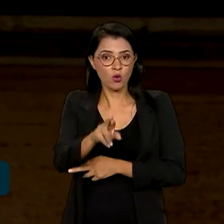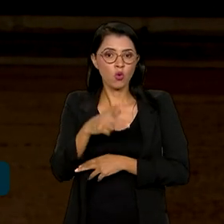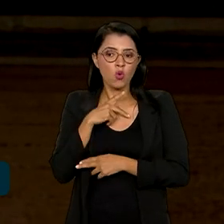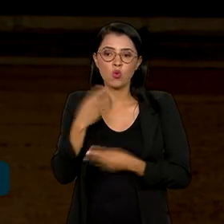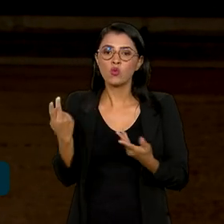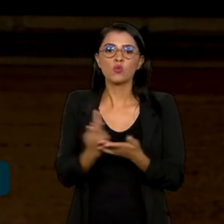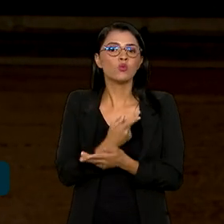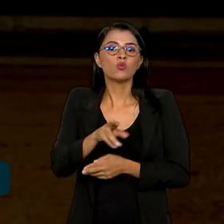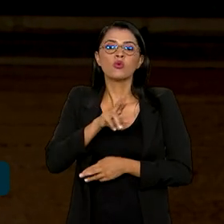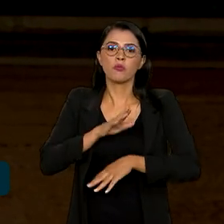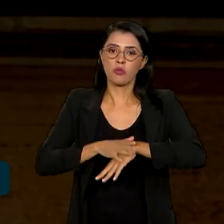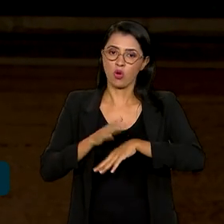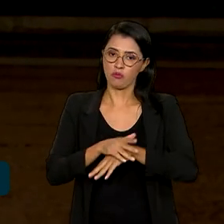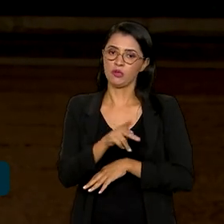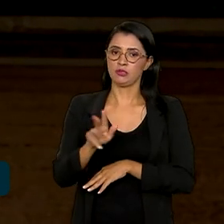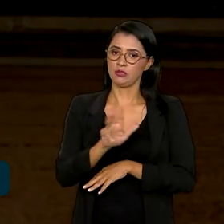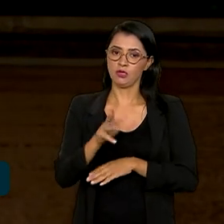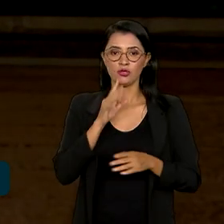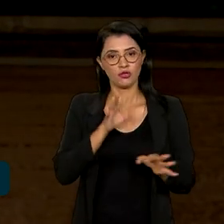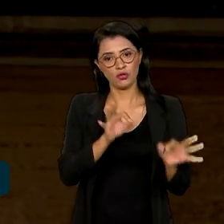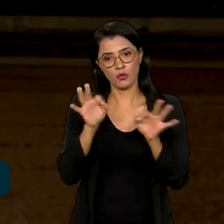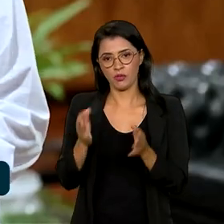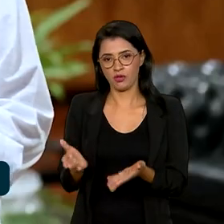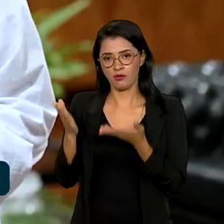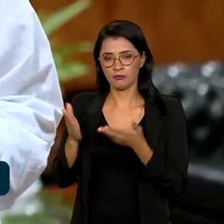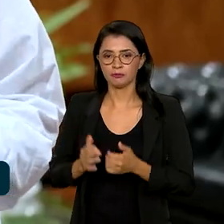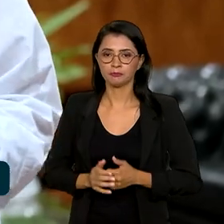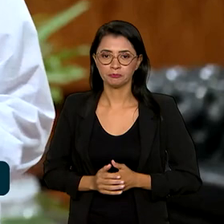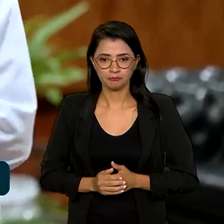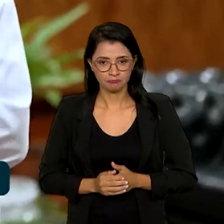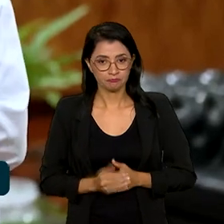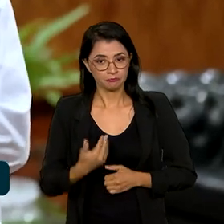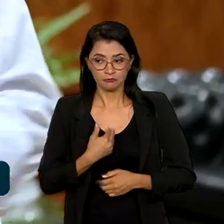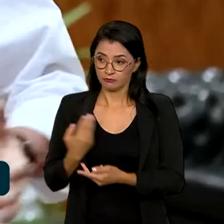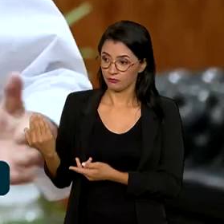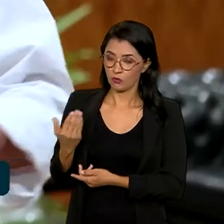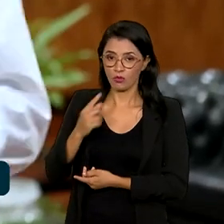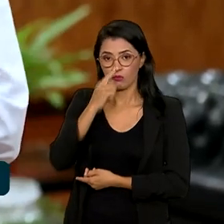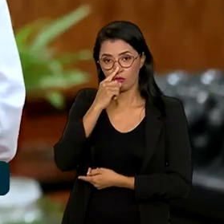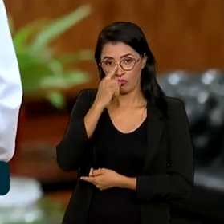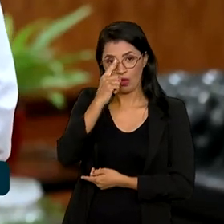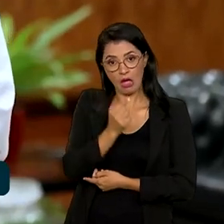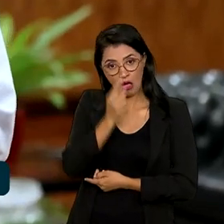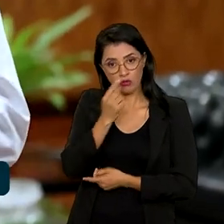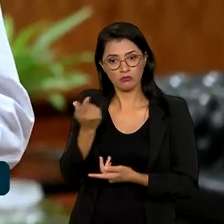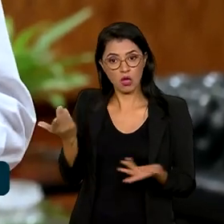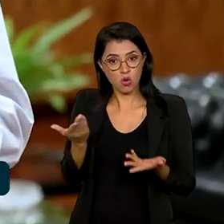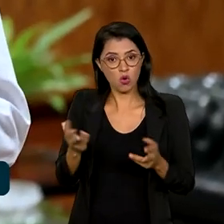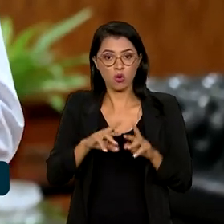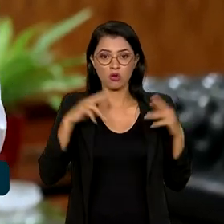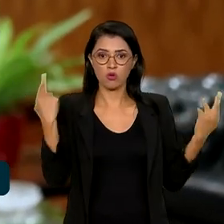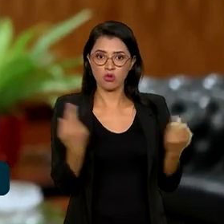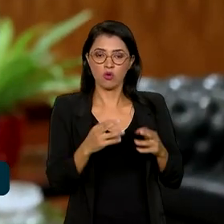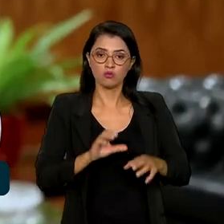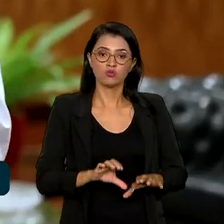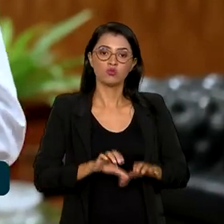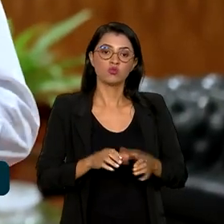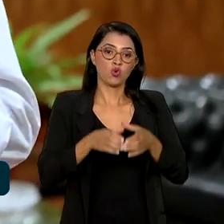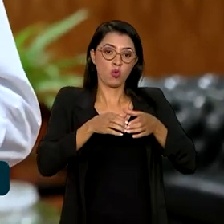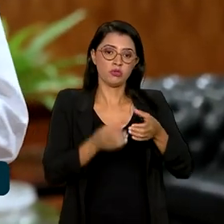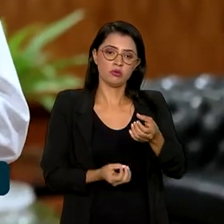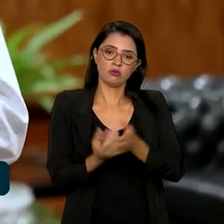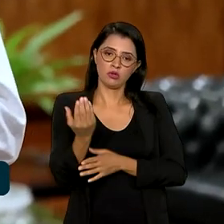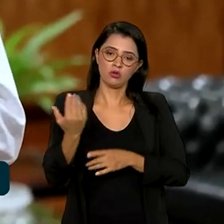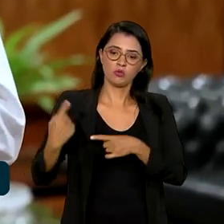próprio presidente Lula e nós vamos acompanhar agora. Eu e o companheiro Alckmin acabamos de fazer uma reunião com a comissão que foi criada para tratar